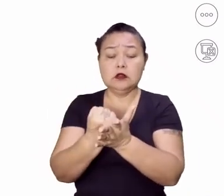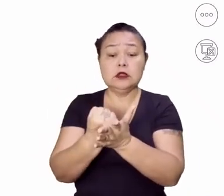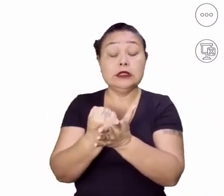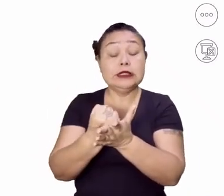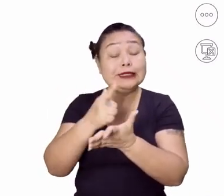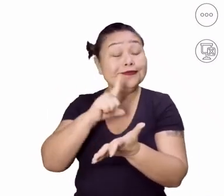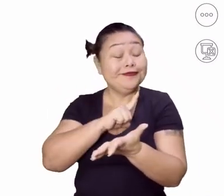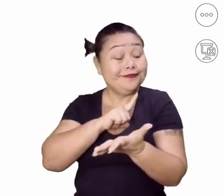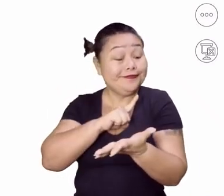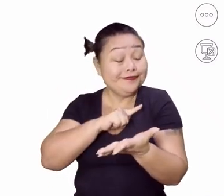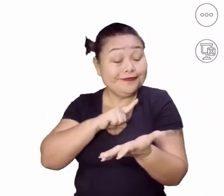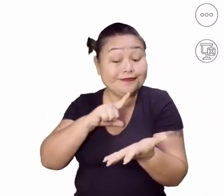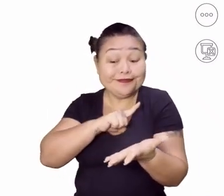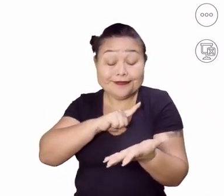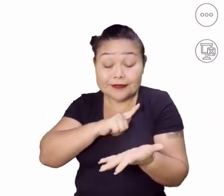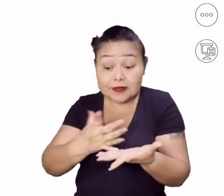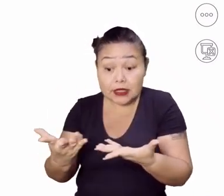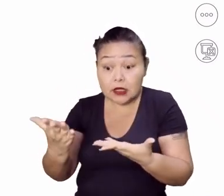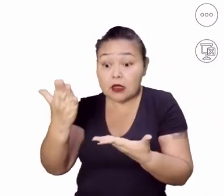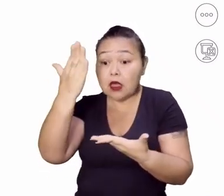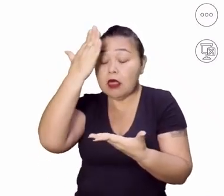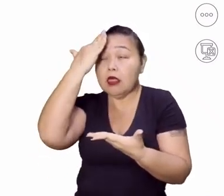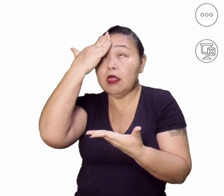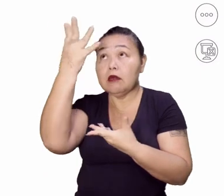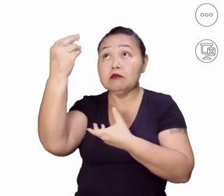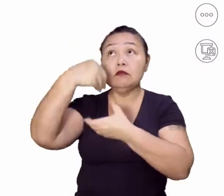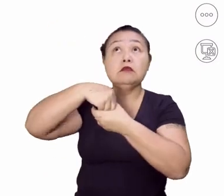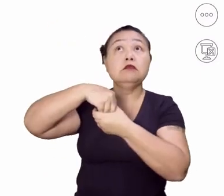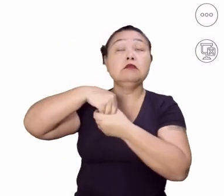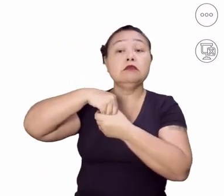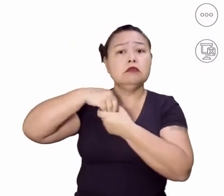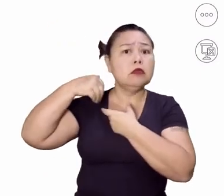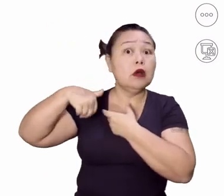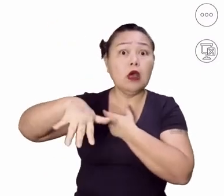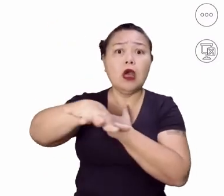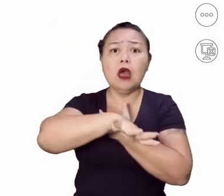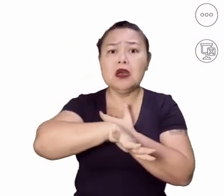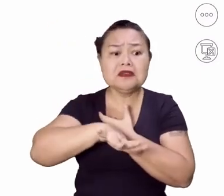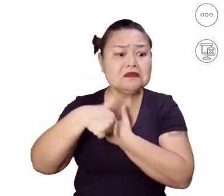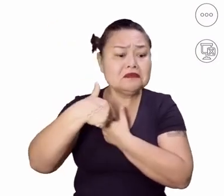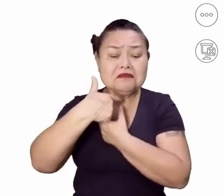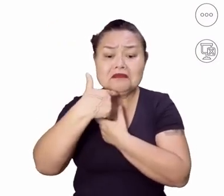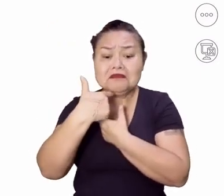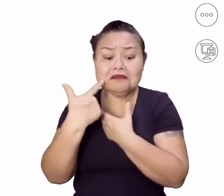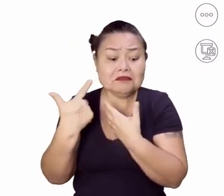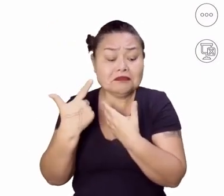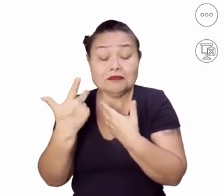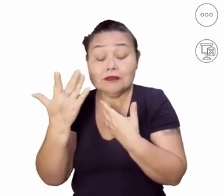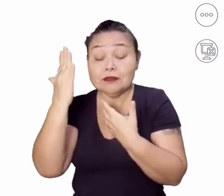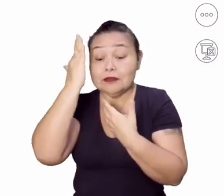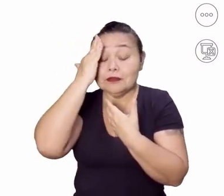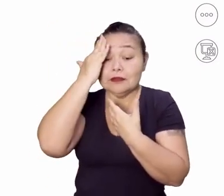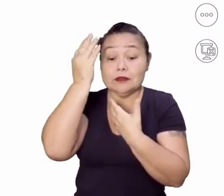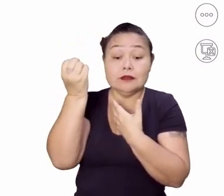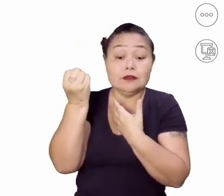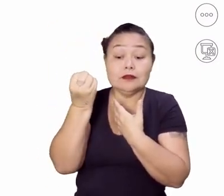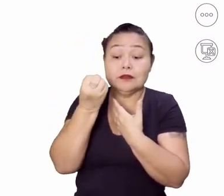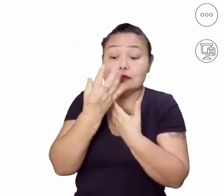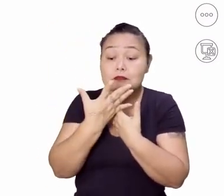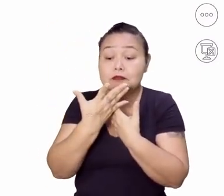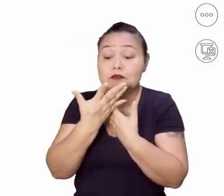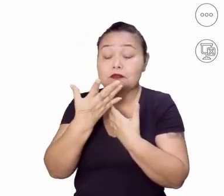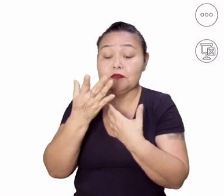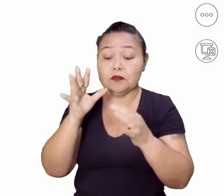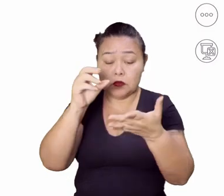Então, minimamente, a gente tem que dominar essa língua. E aí, a galera não tá procurando entender que sem um bom